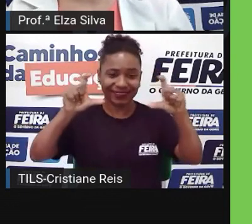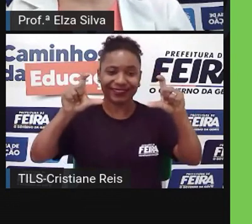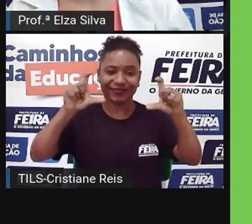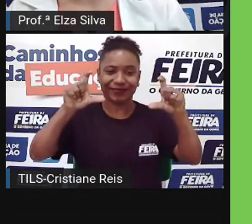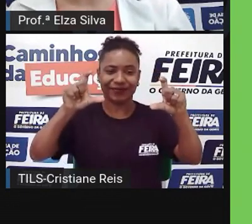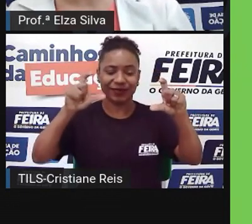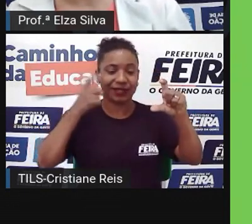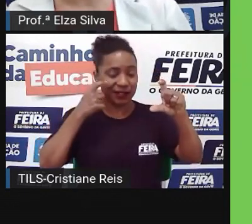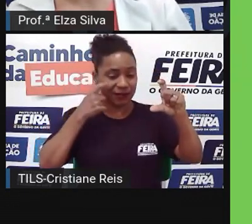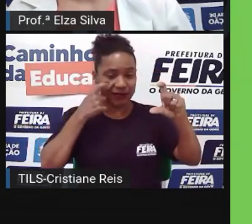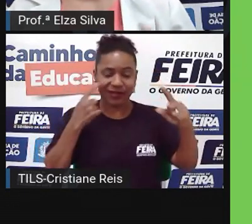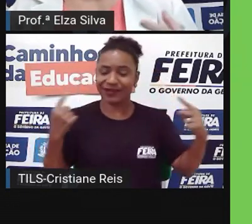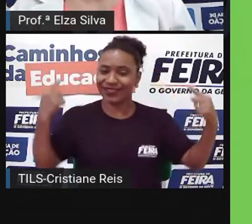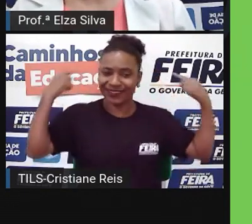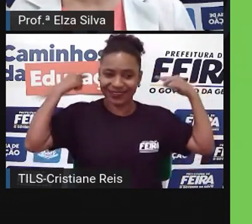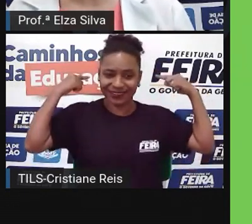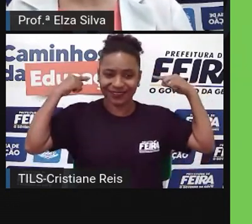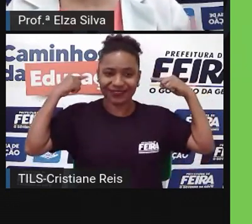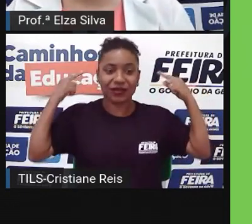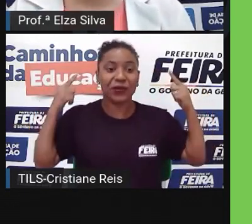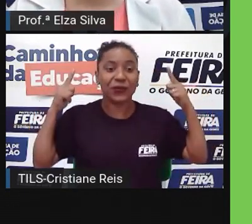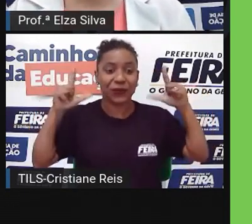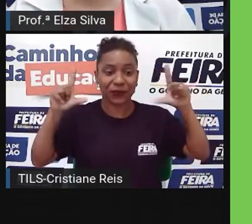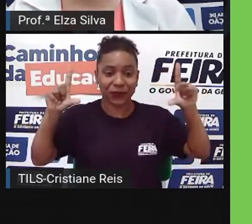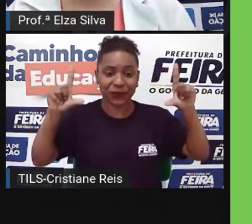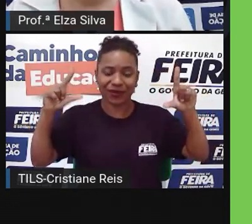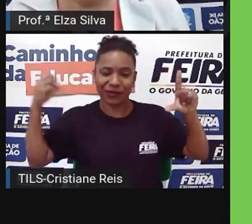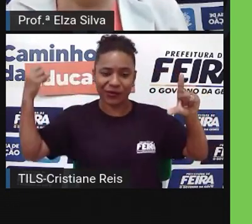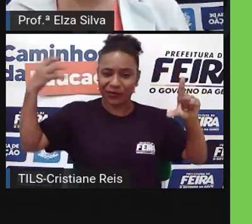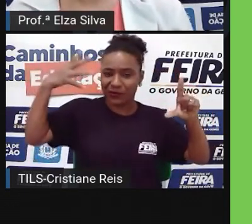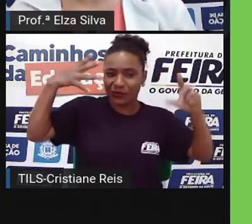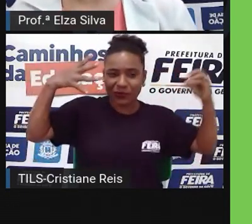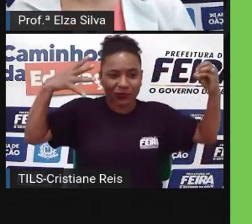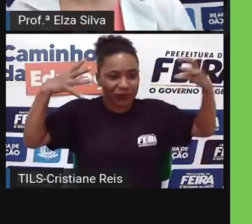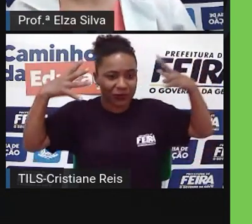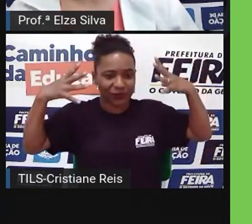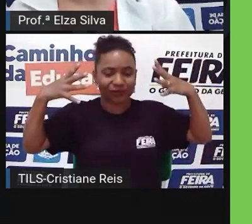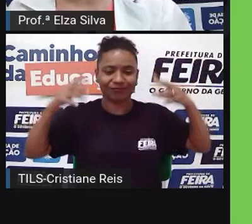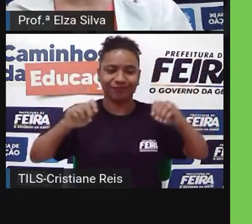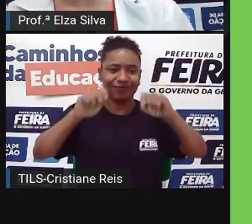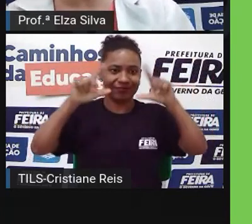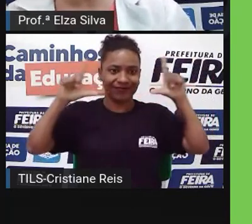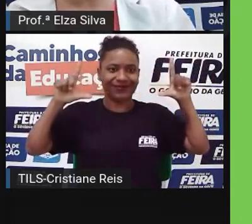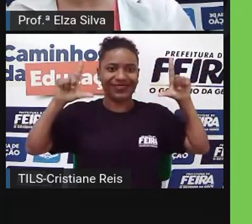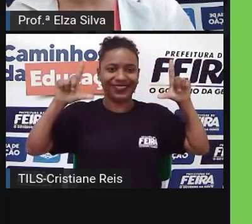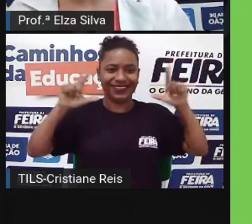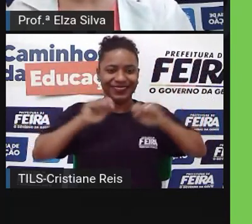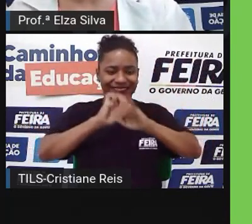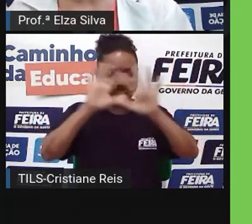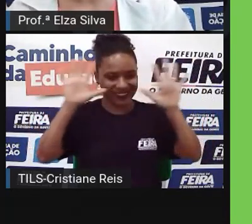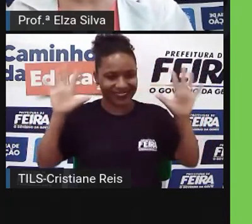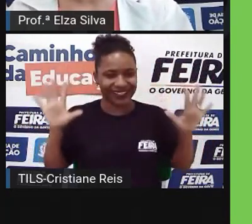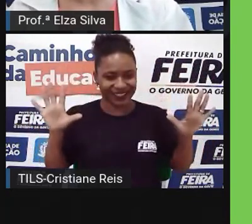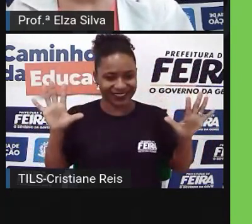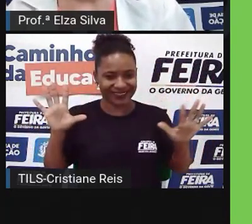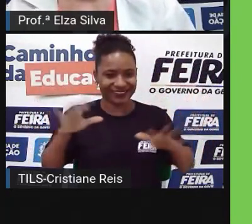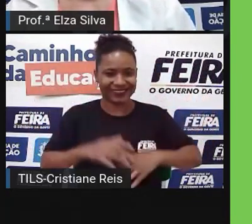atento às questões de fundo de luminosidade Para que a sua foto fique bem nítida